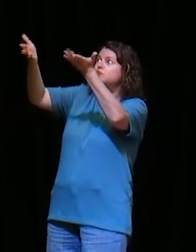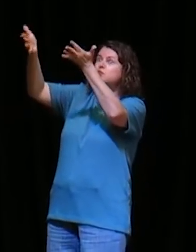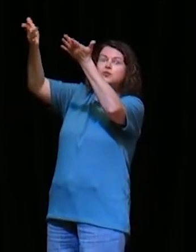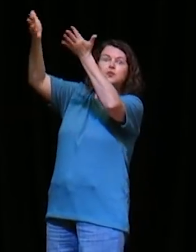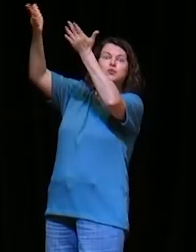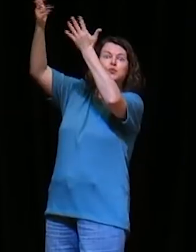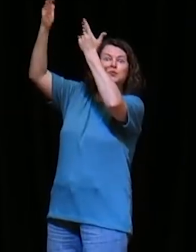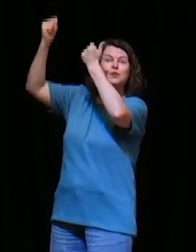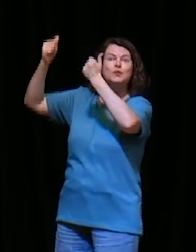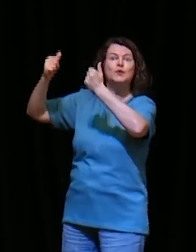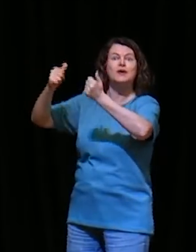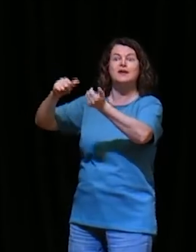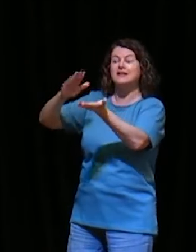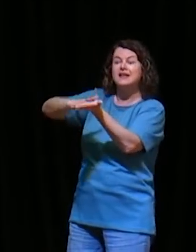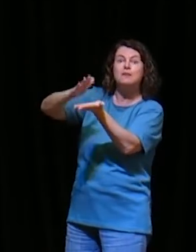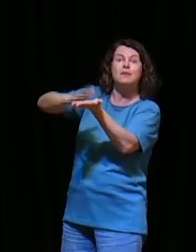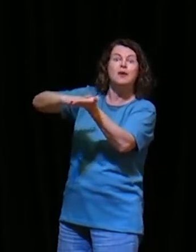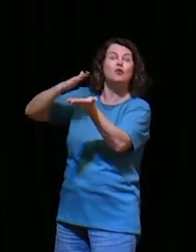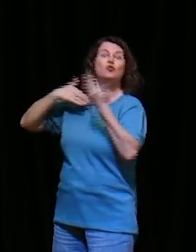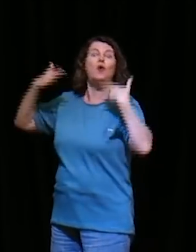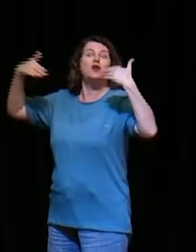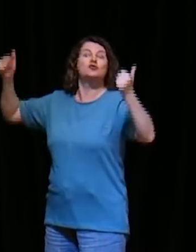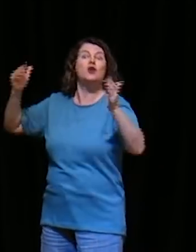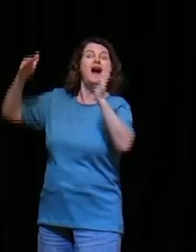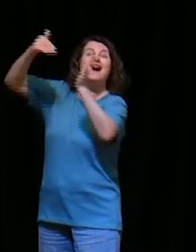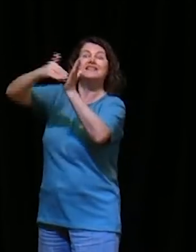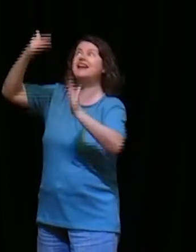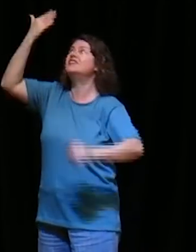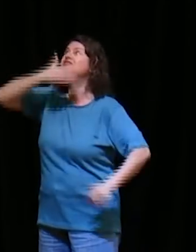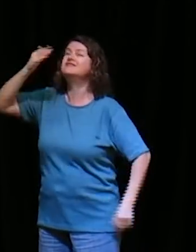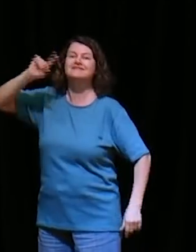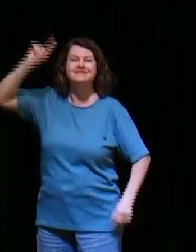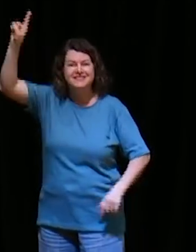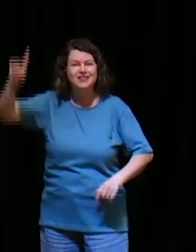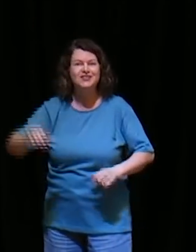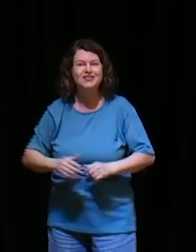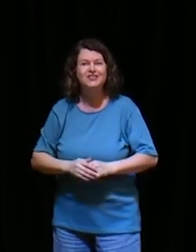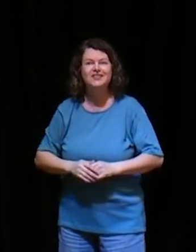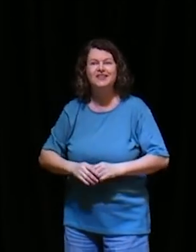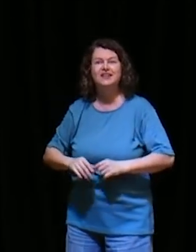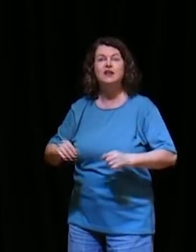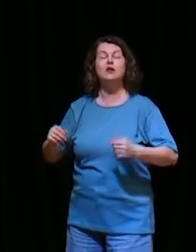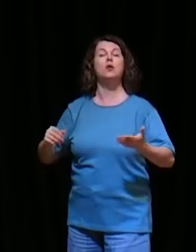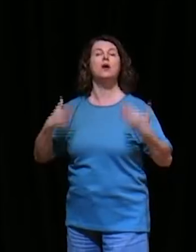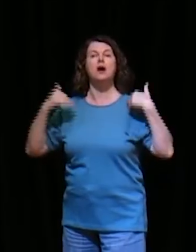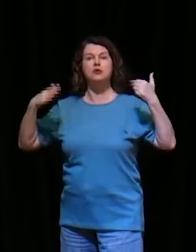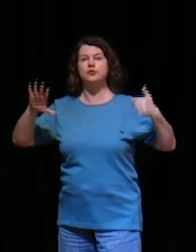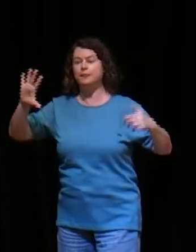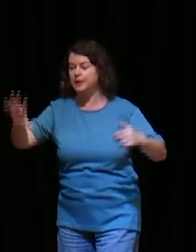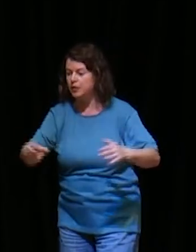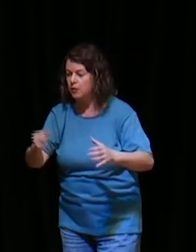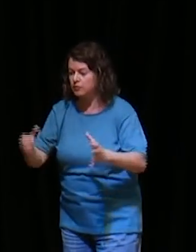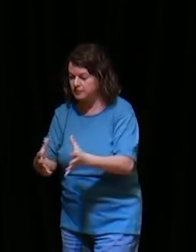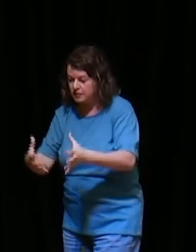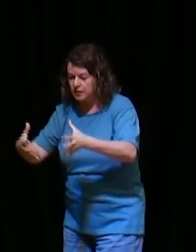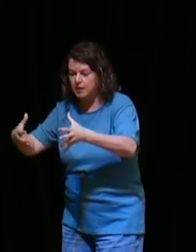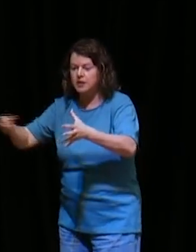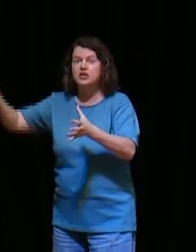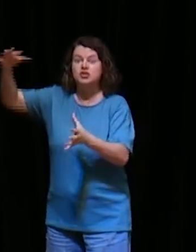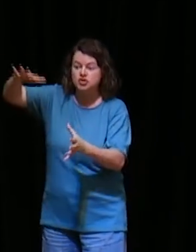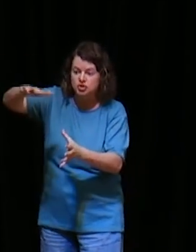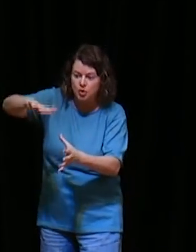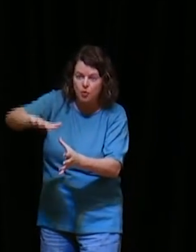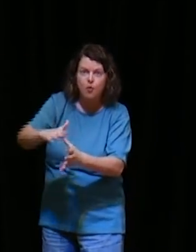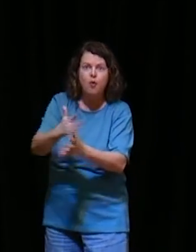anjo, até diante de Deus, e o anjo, tomou o incensário, e encheu do fogo, do altar, e o lançou, sobre a terra,